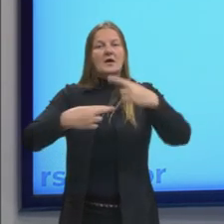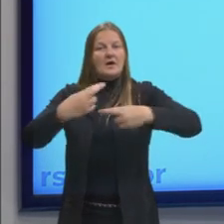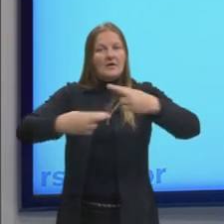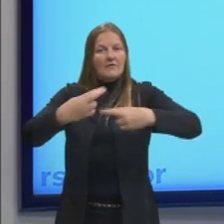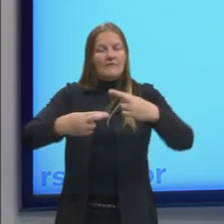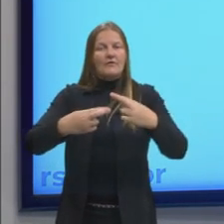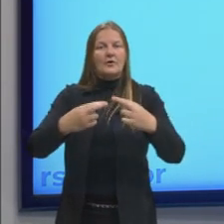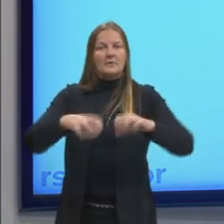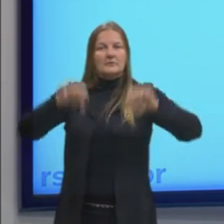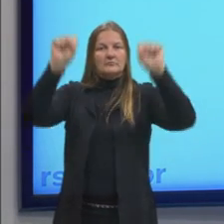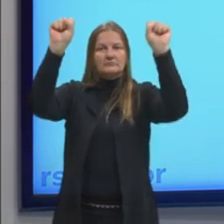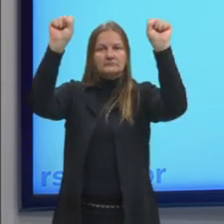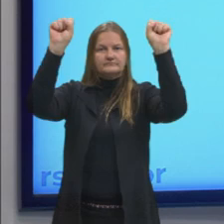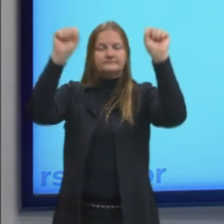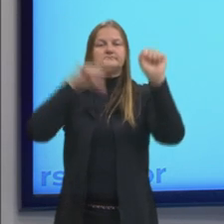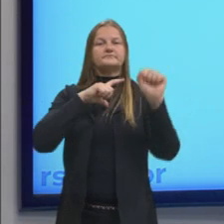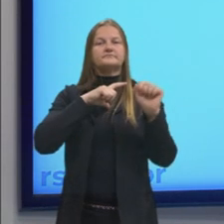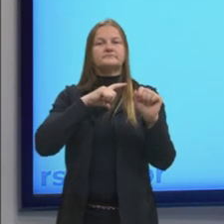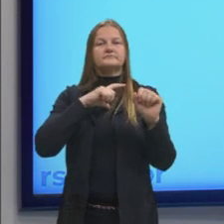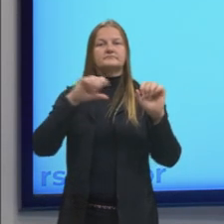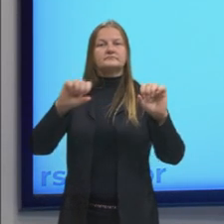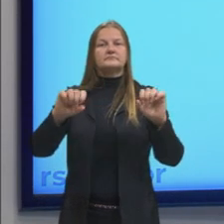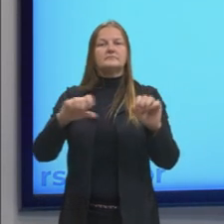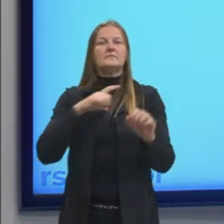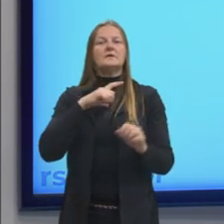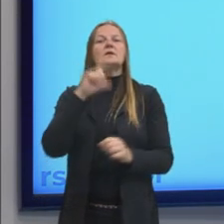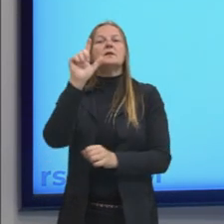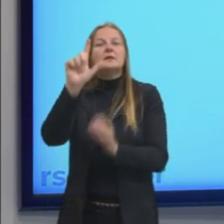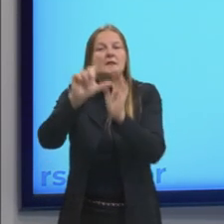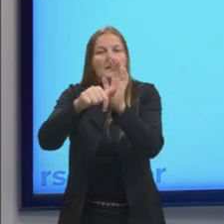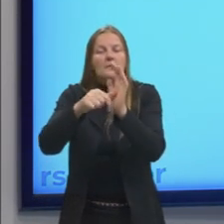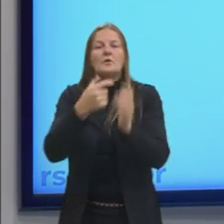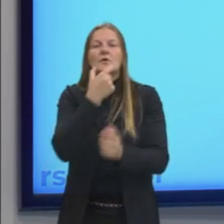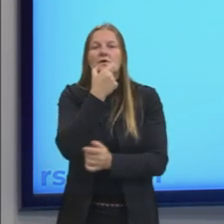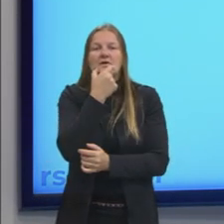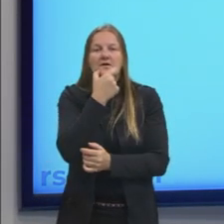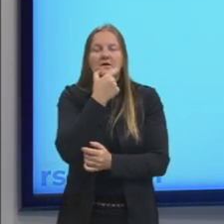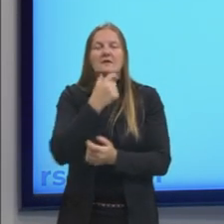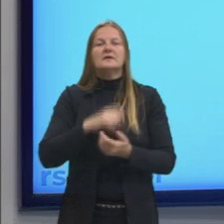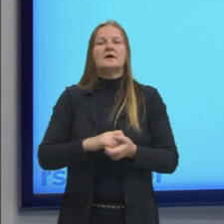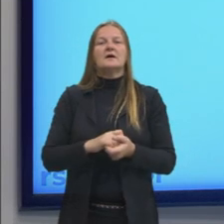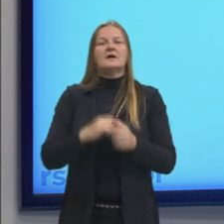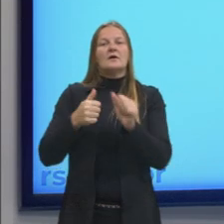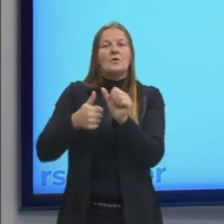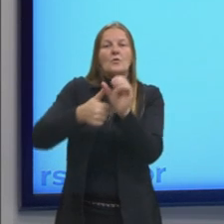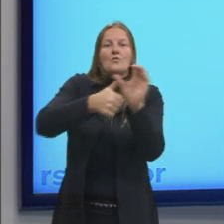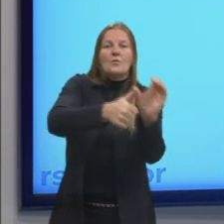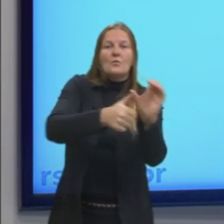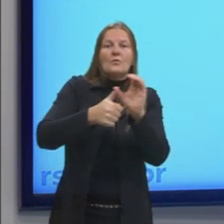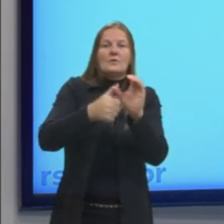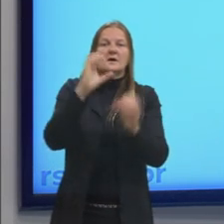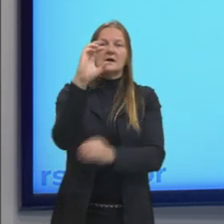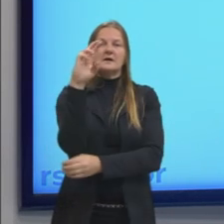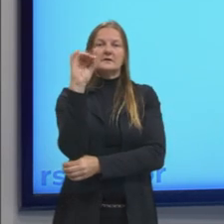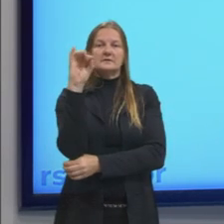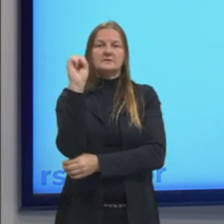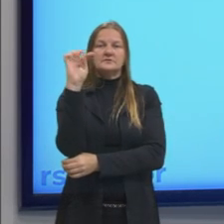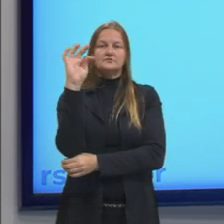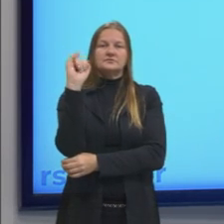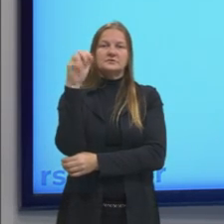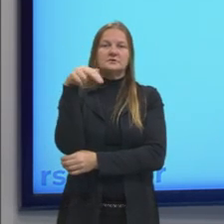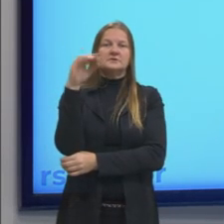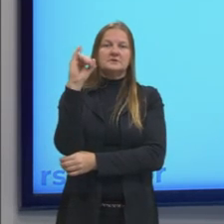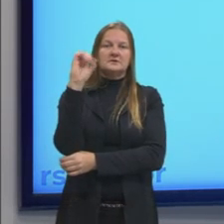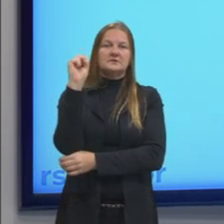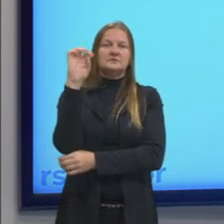pelo calvinismo na Suíça, depois na Inglaterra. O cristianismo vai perder a unidade do pensamento